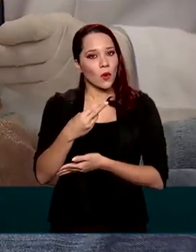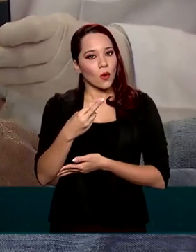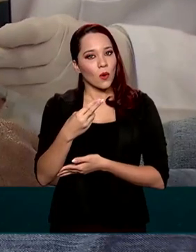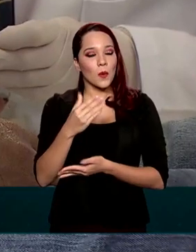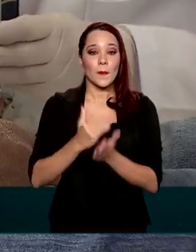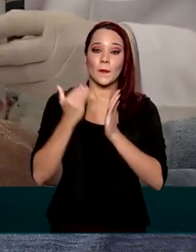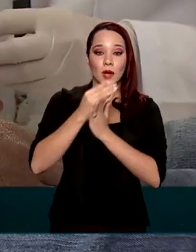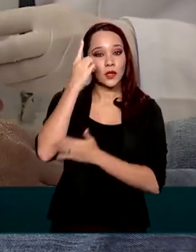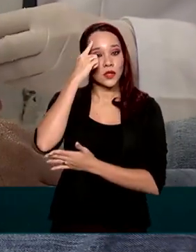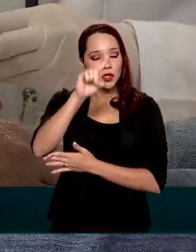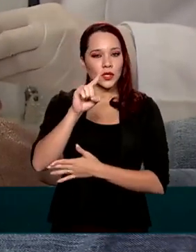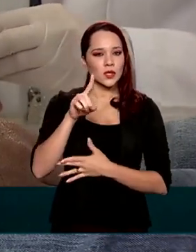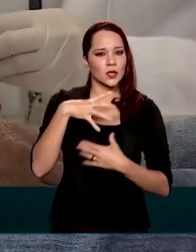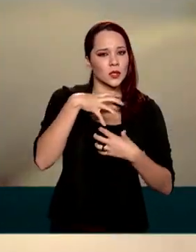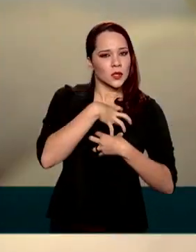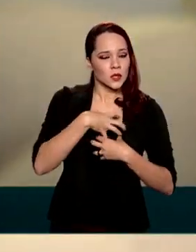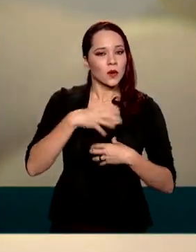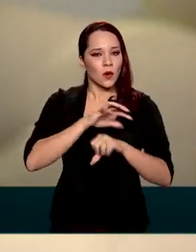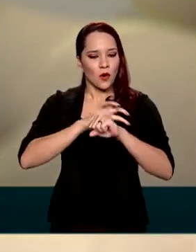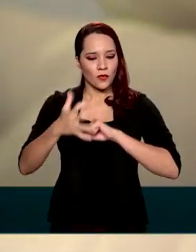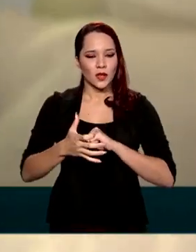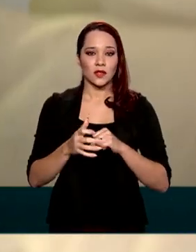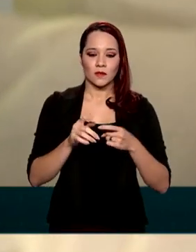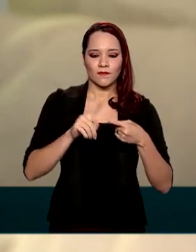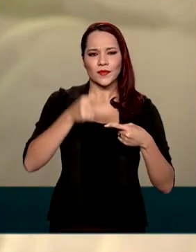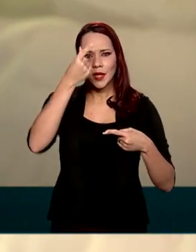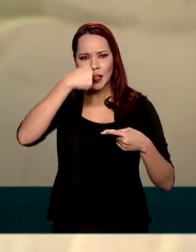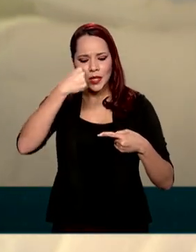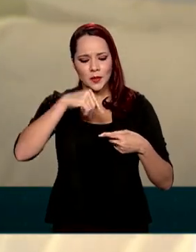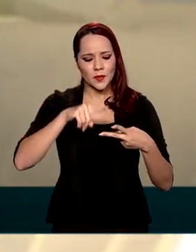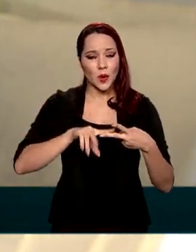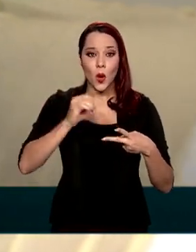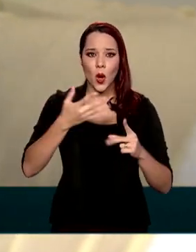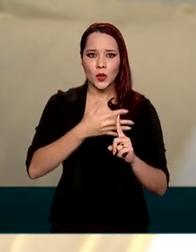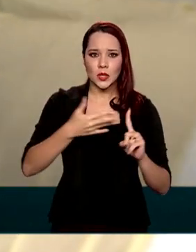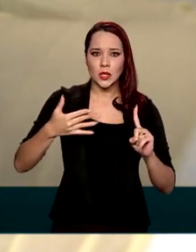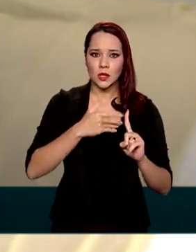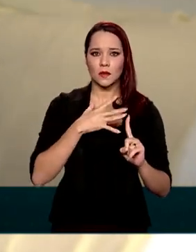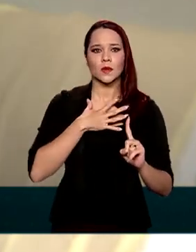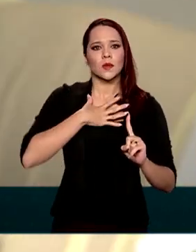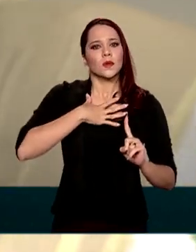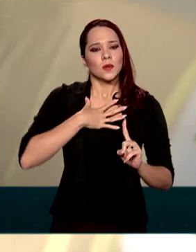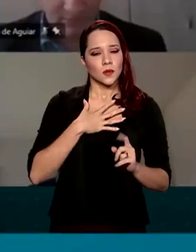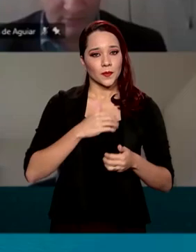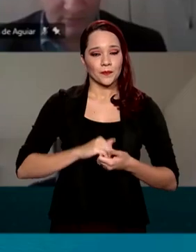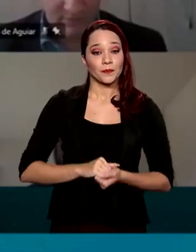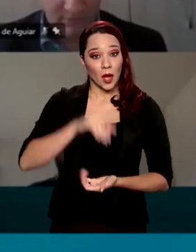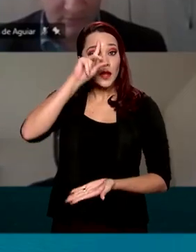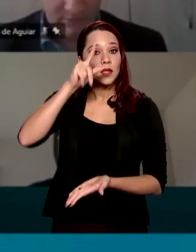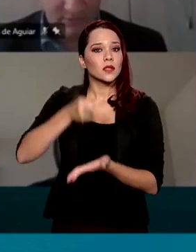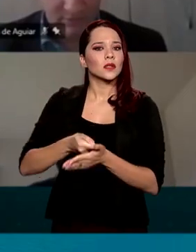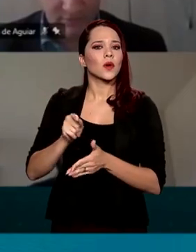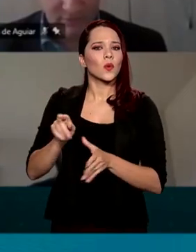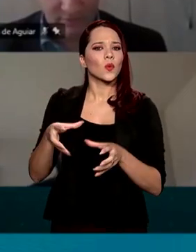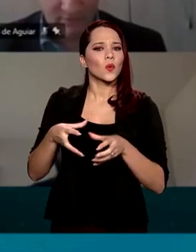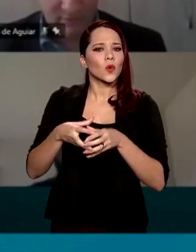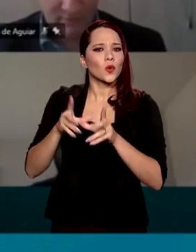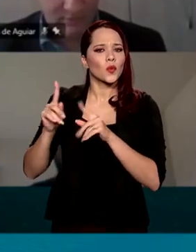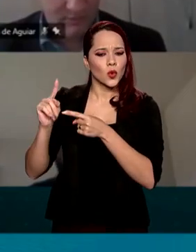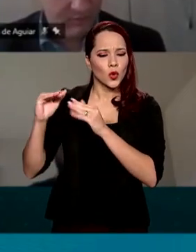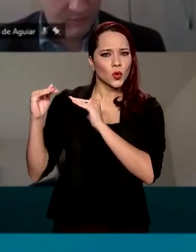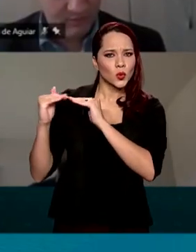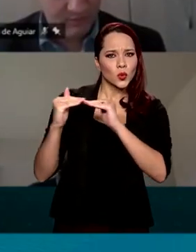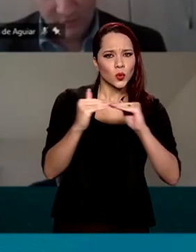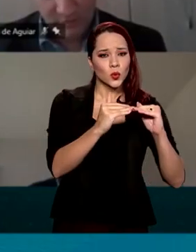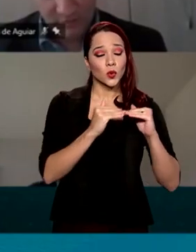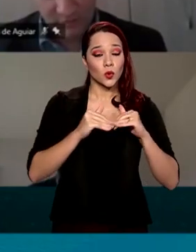Covid-19, como o quadro gripal e síndrome respiratória. A decisão foi tomada por unanimidade